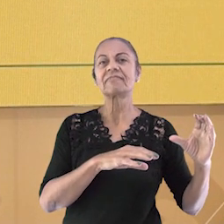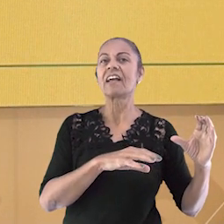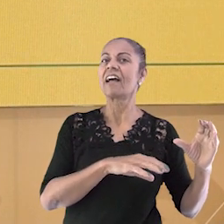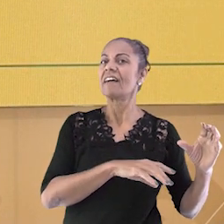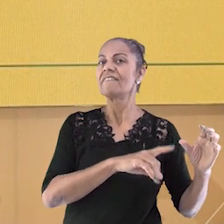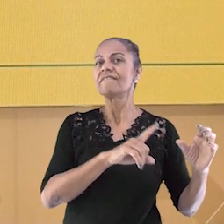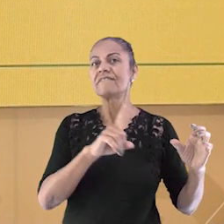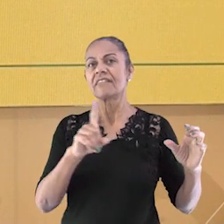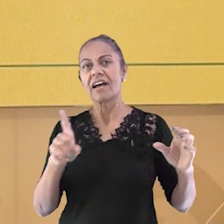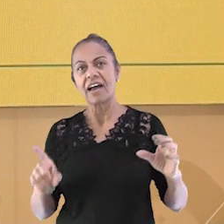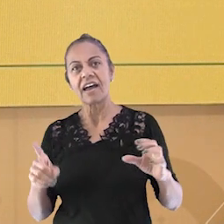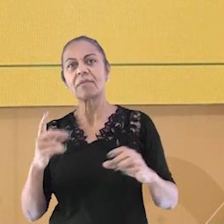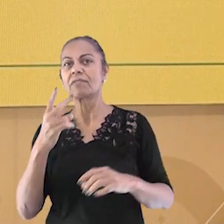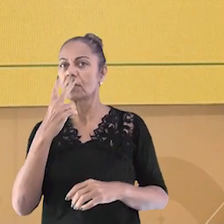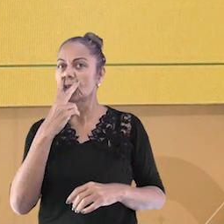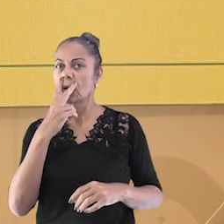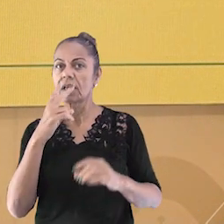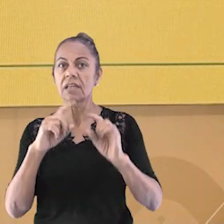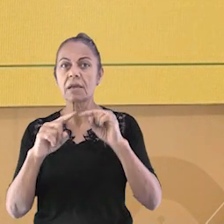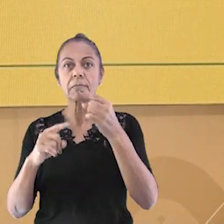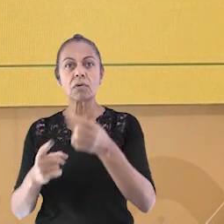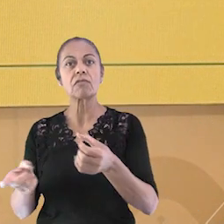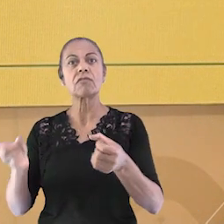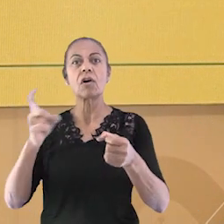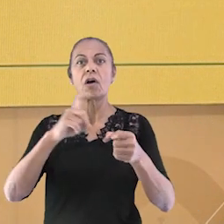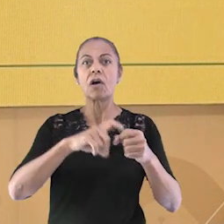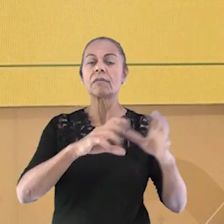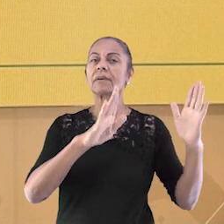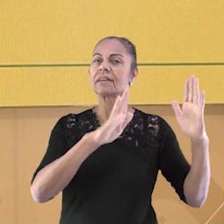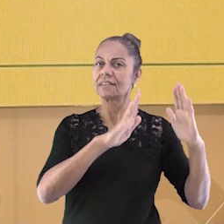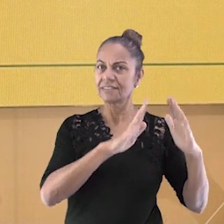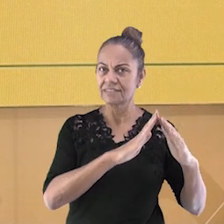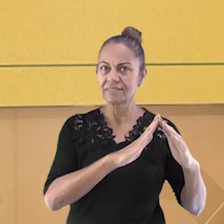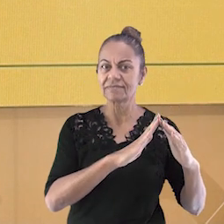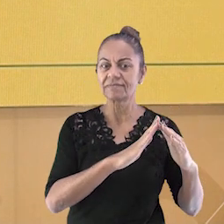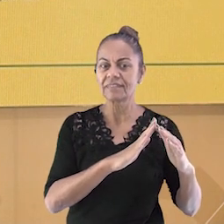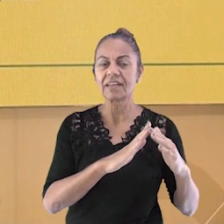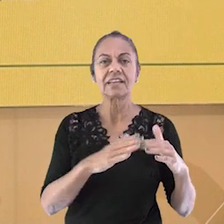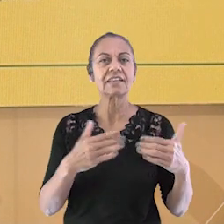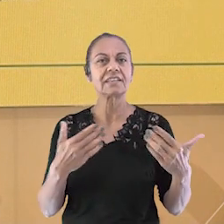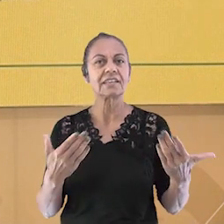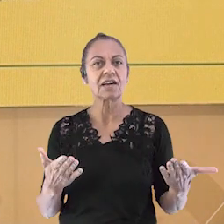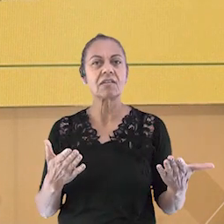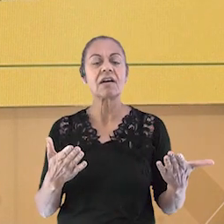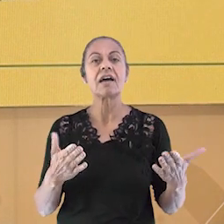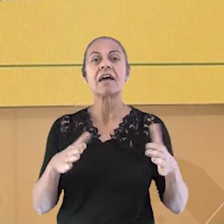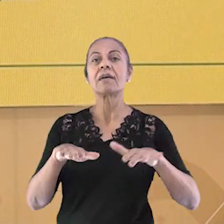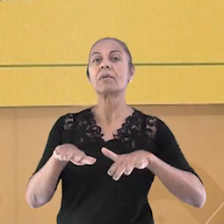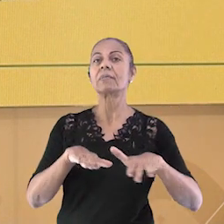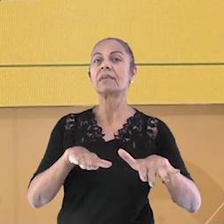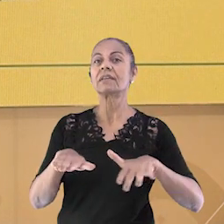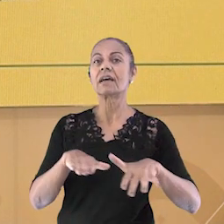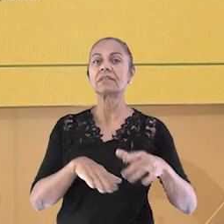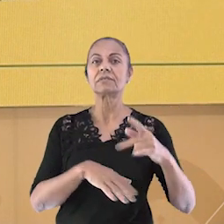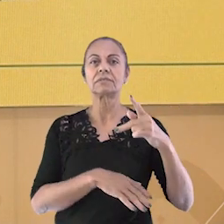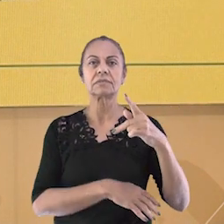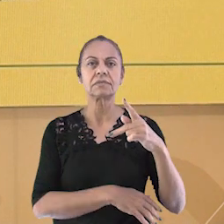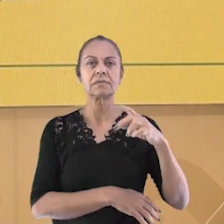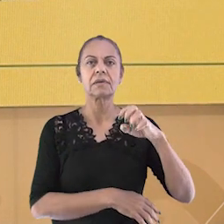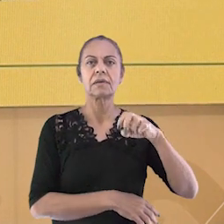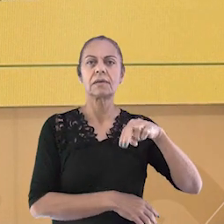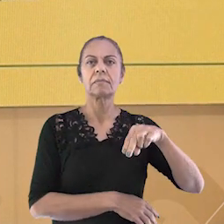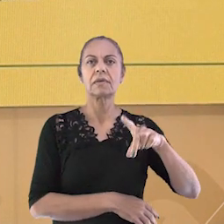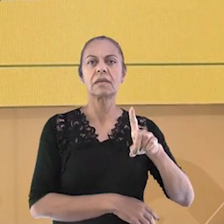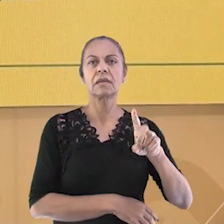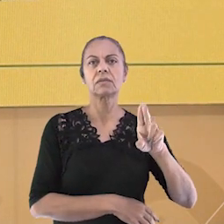saem de Cariacica para trabalhar em Vitória. Existem pessoas que saem de casa para trabalhar e voltam para casa quando